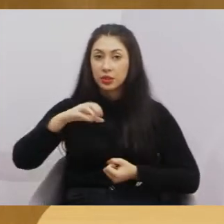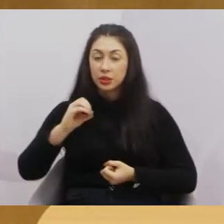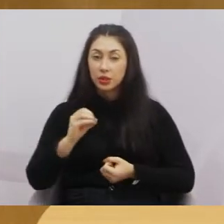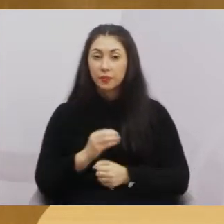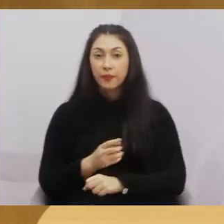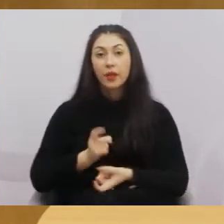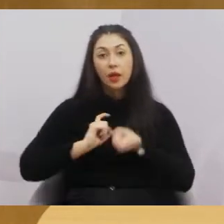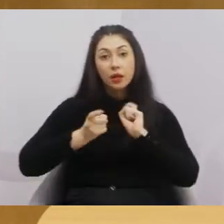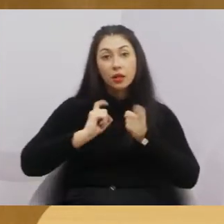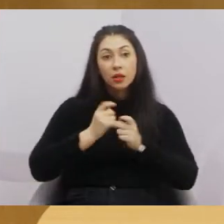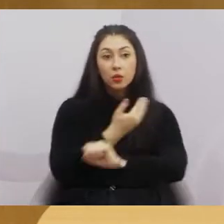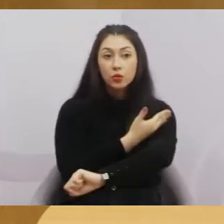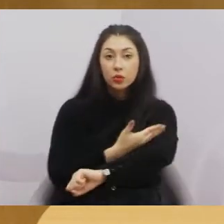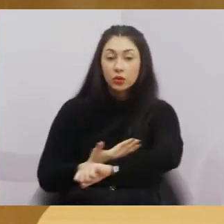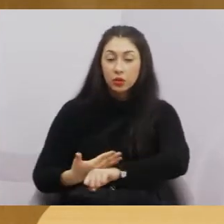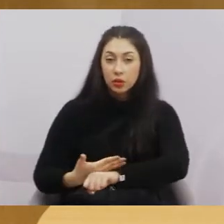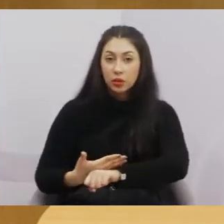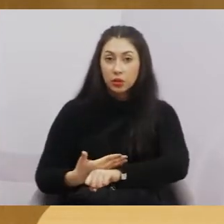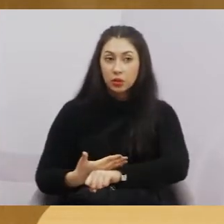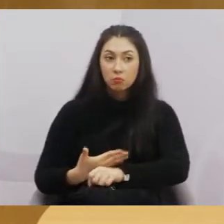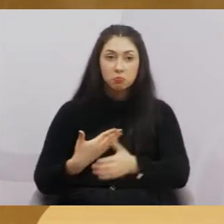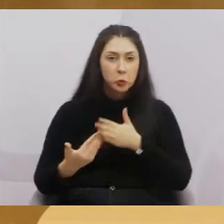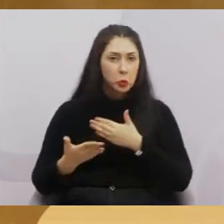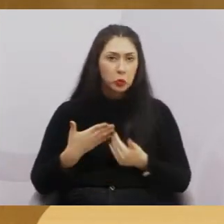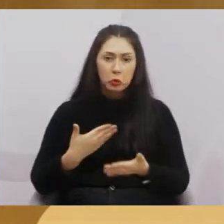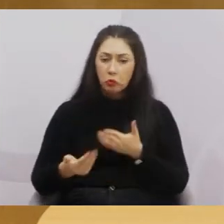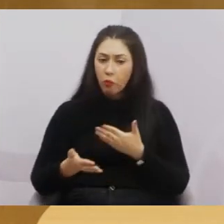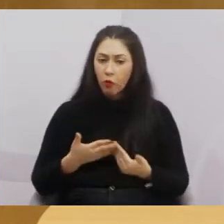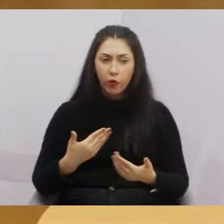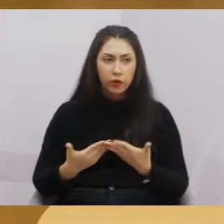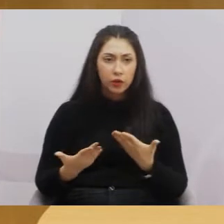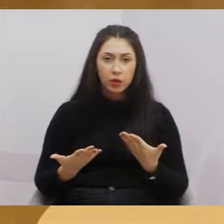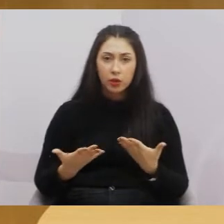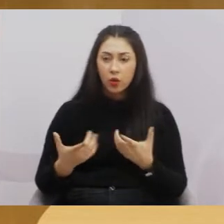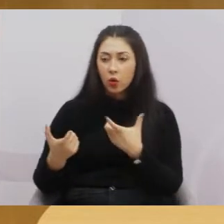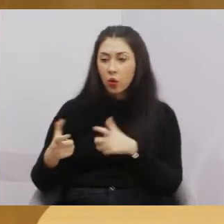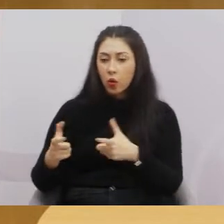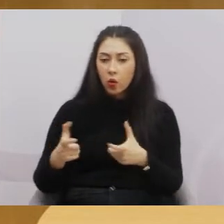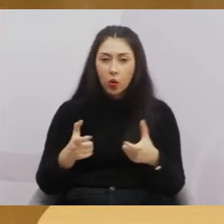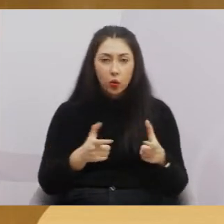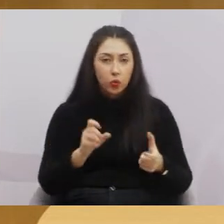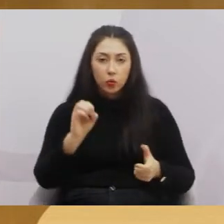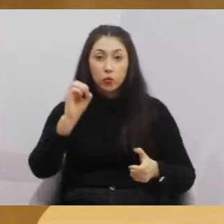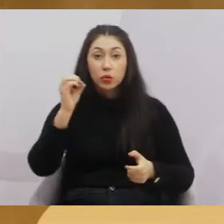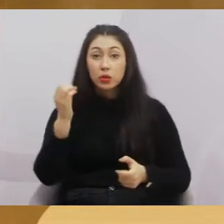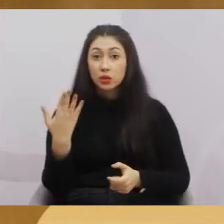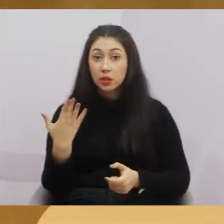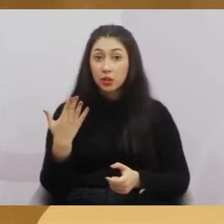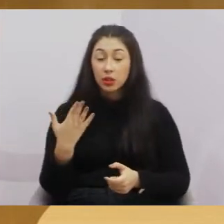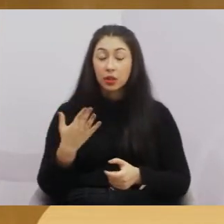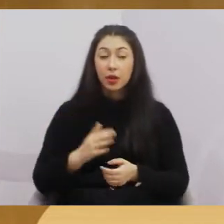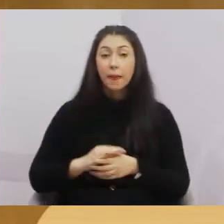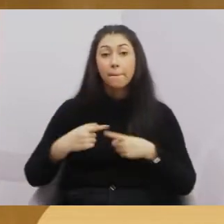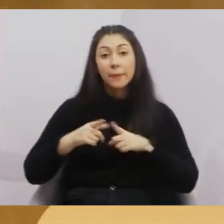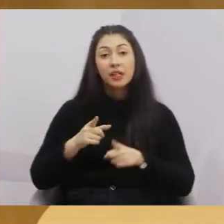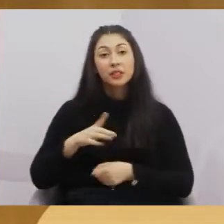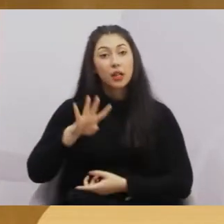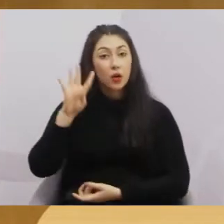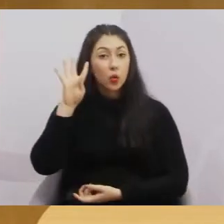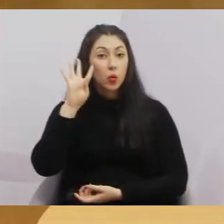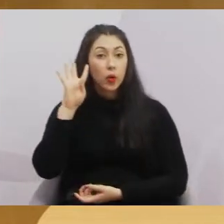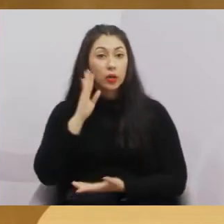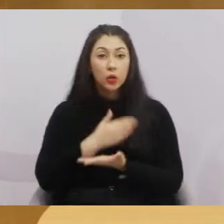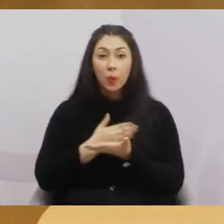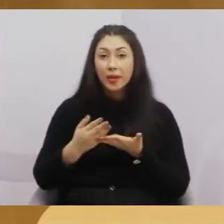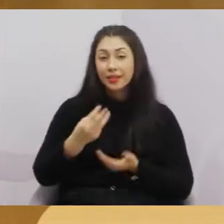ordinária da Câmara Municipal de Jacarei, independente da convocação realizada, realização realizada, às quarta-feira, com início, às